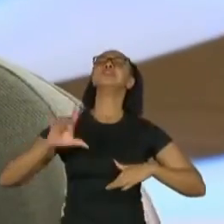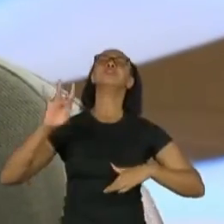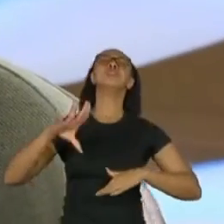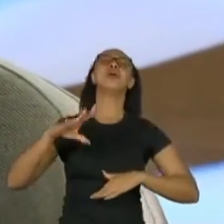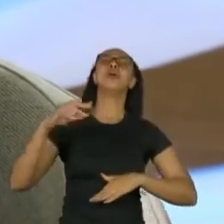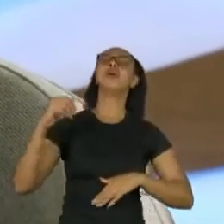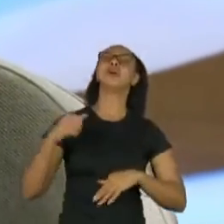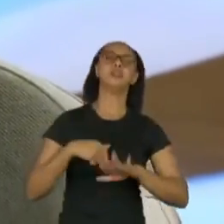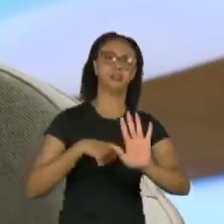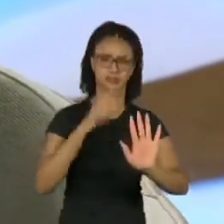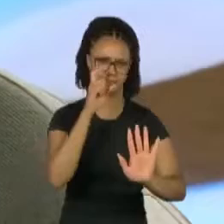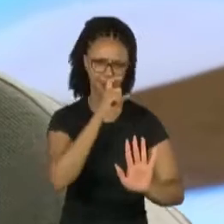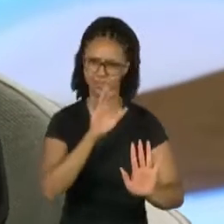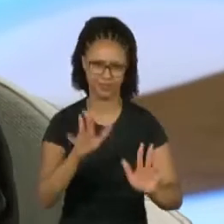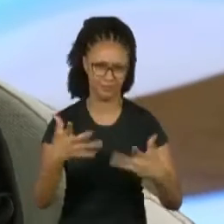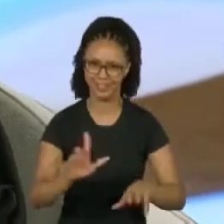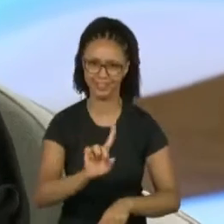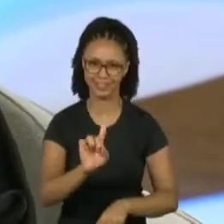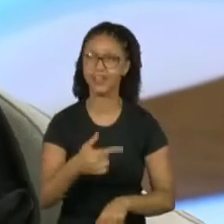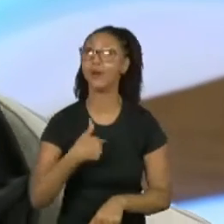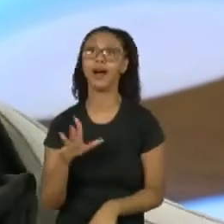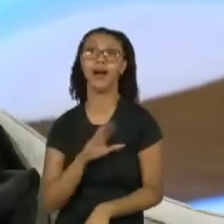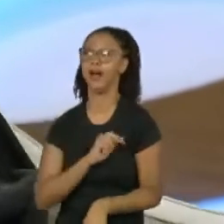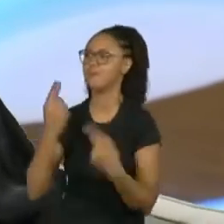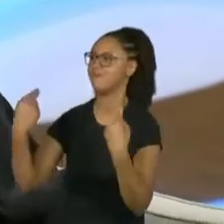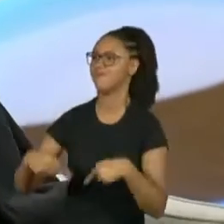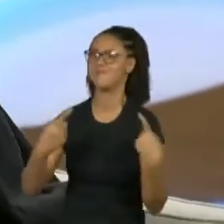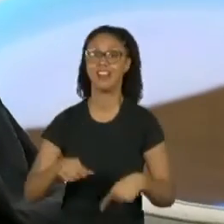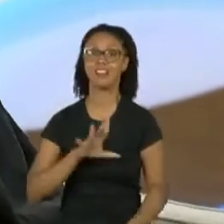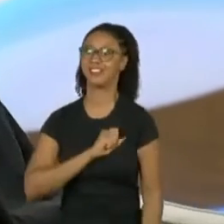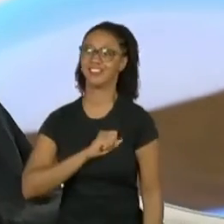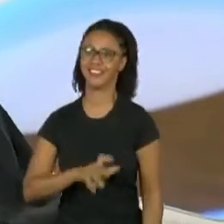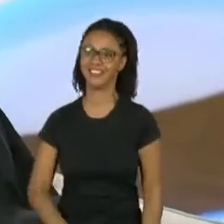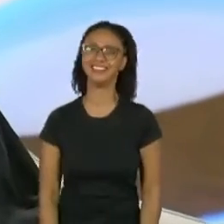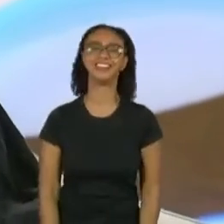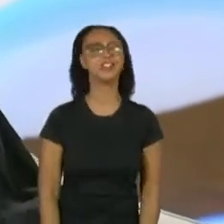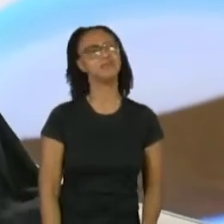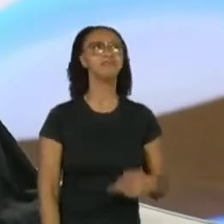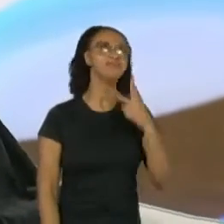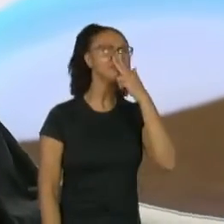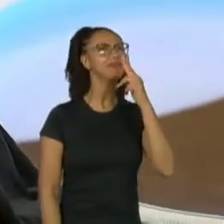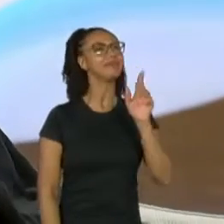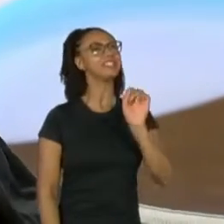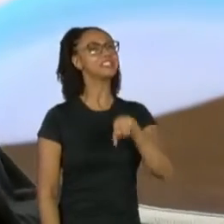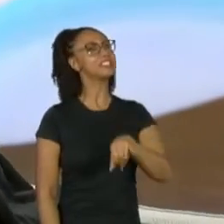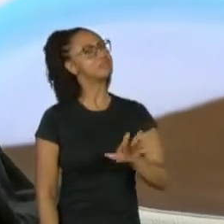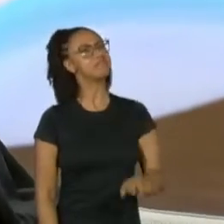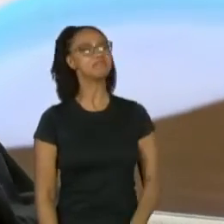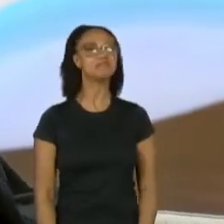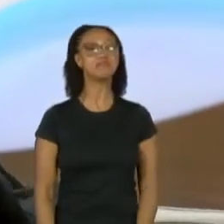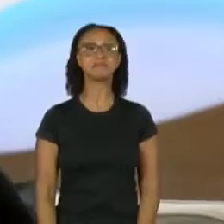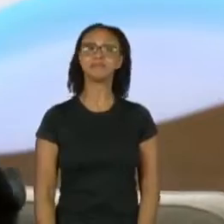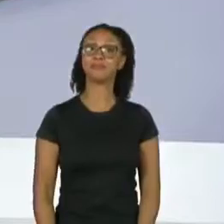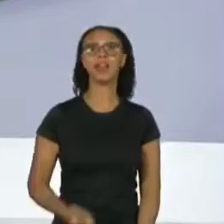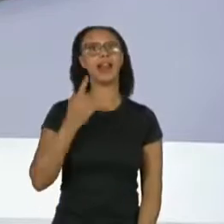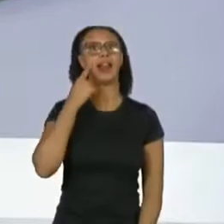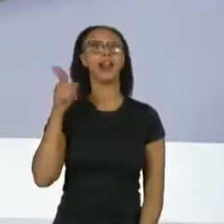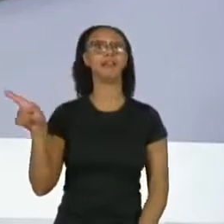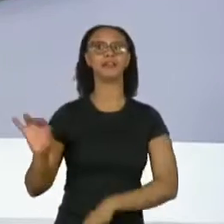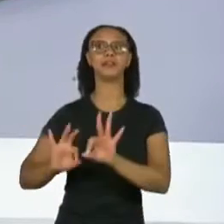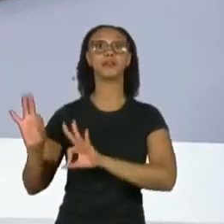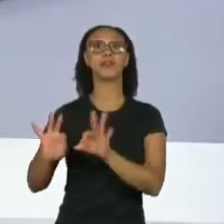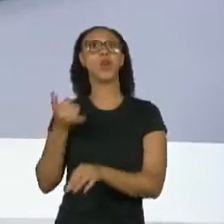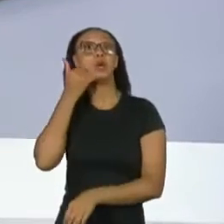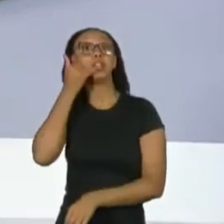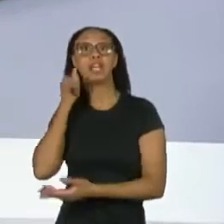Mas é tudo mentira. Adoro um desafio. Acho que sim. Muito bom. Olha lá, agora já vai começar a tocar o